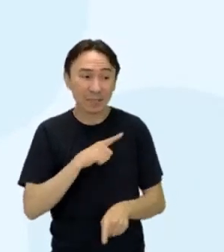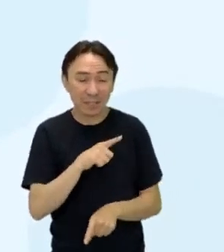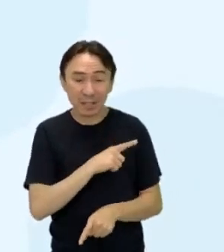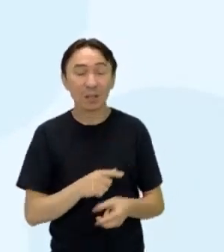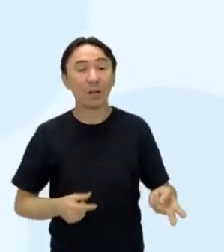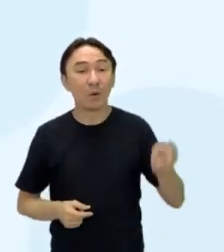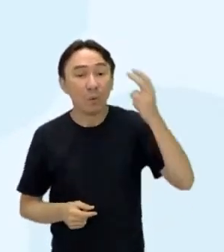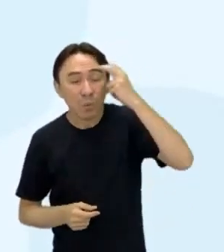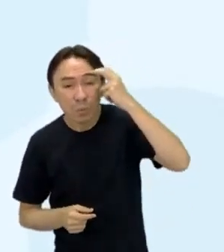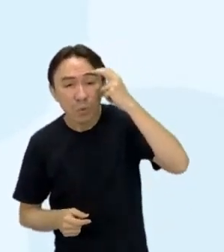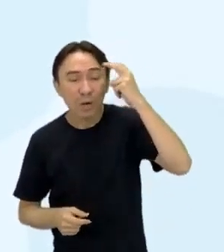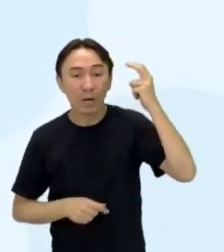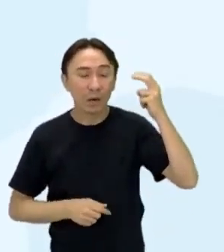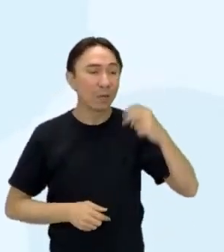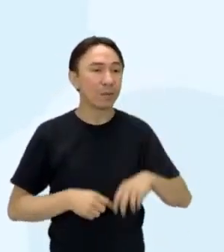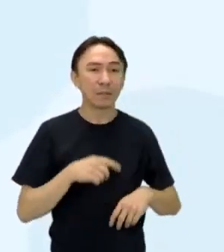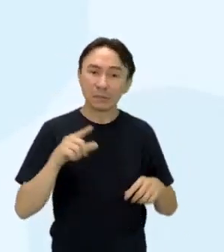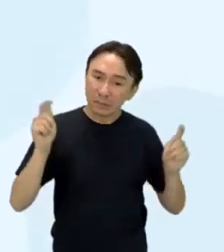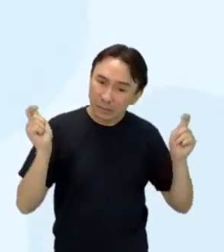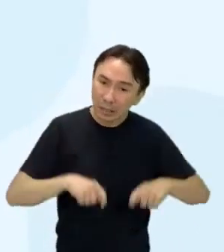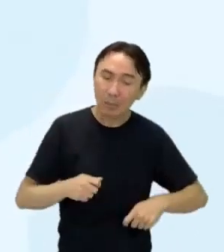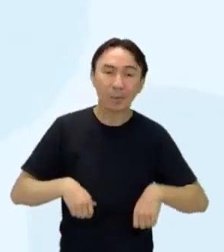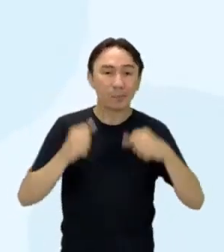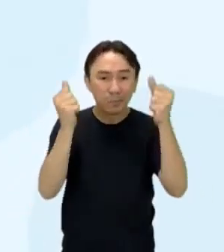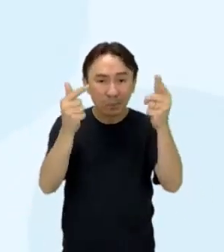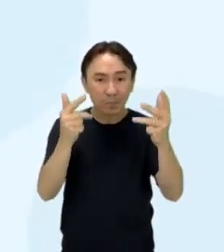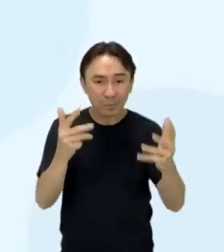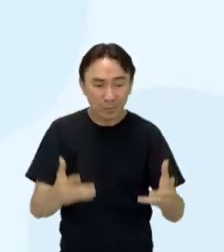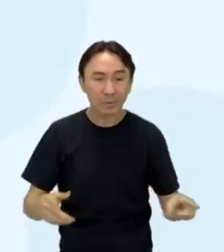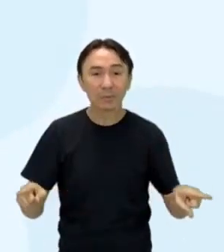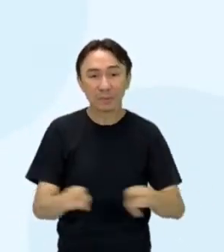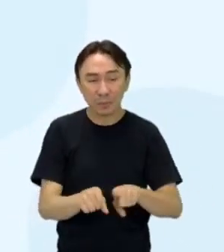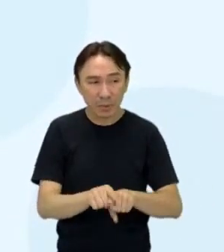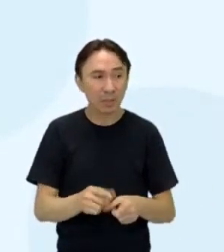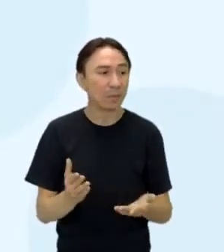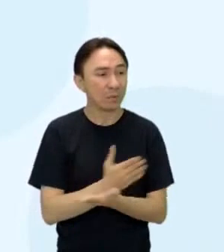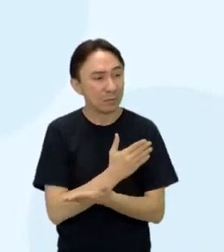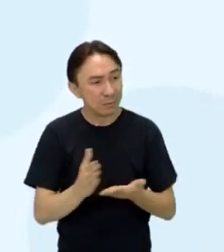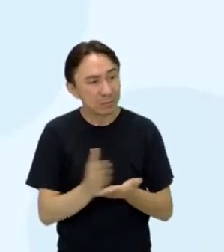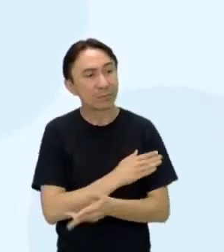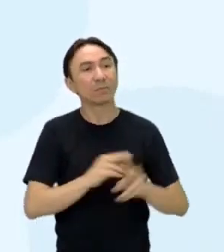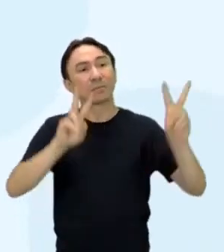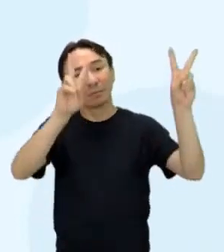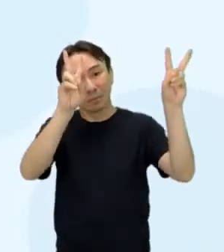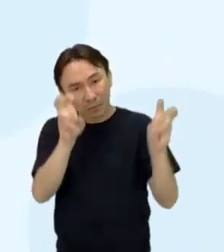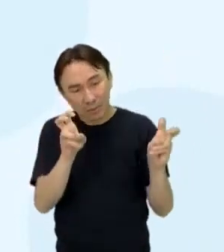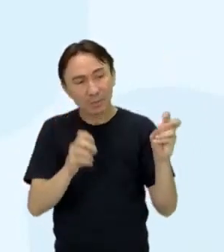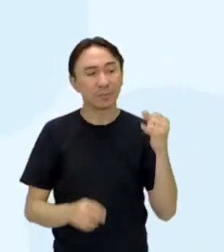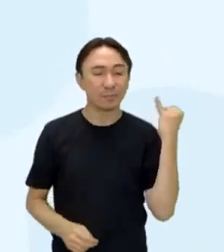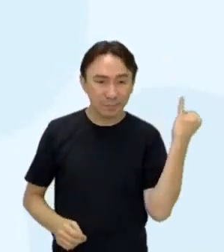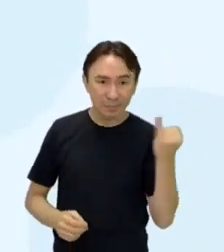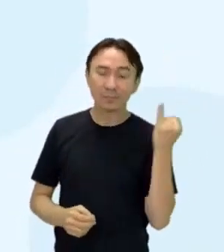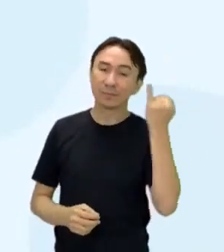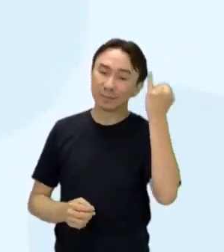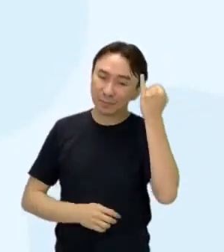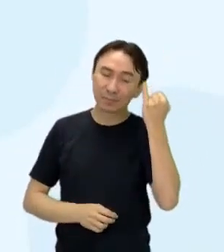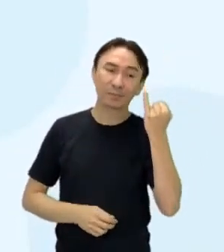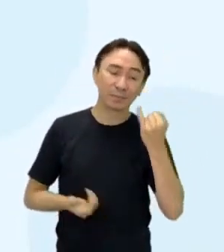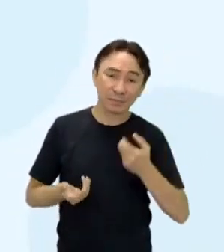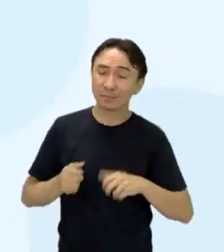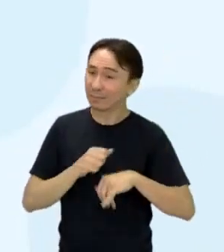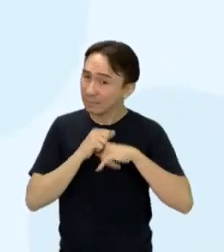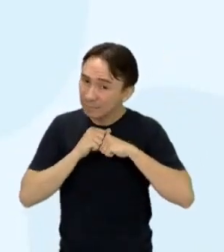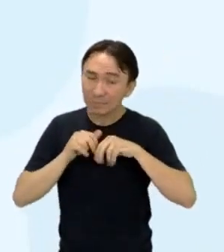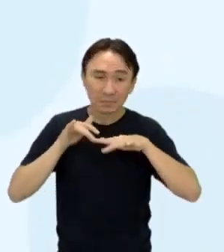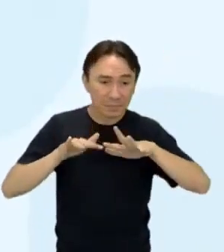por tratarem de temas de grande relevância para a discussão em qualquer época que vivemos. Tudo isso se dá por